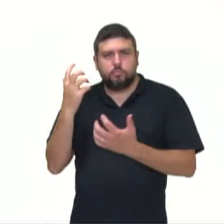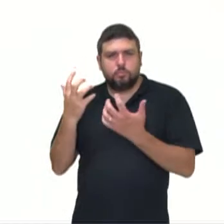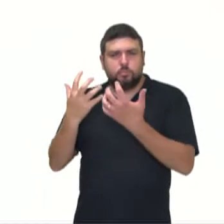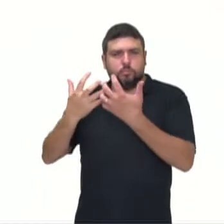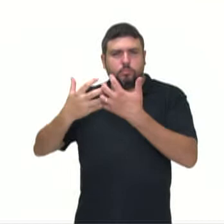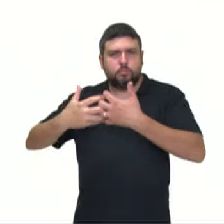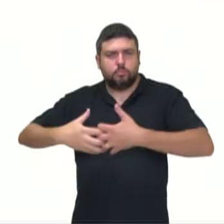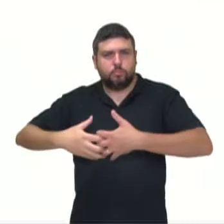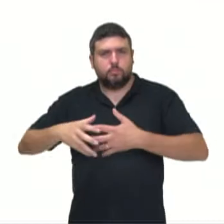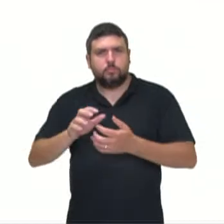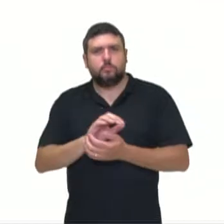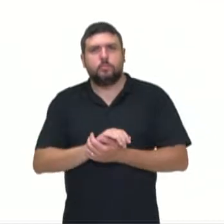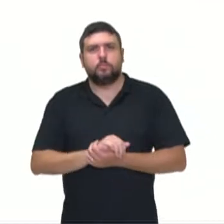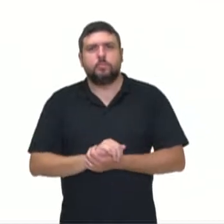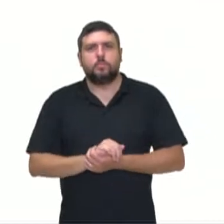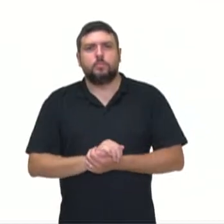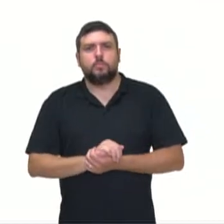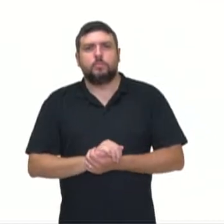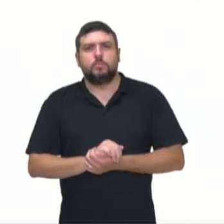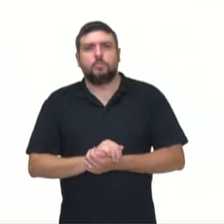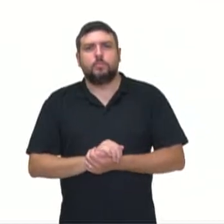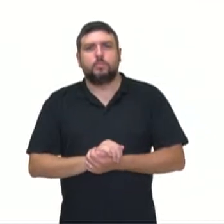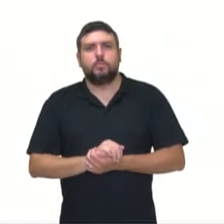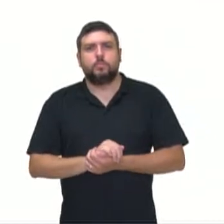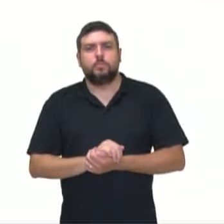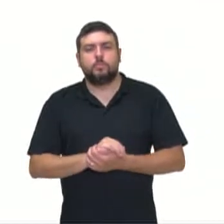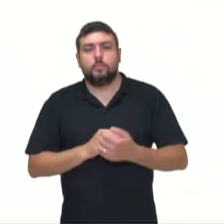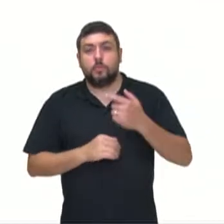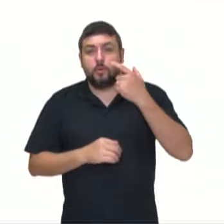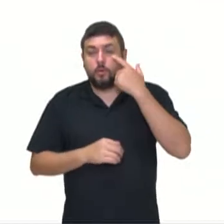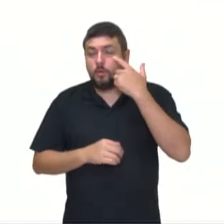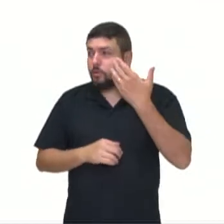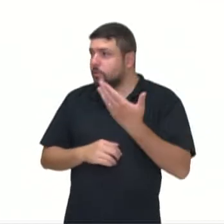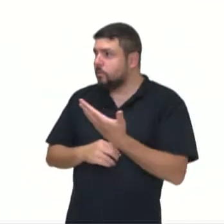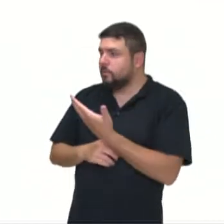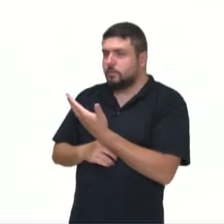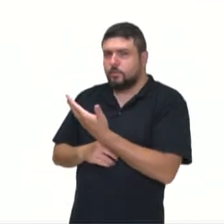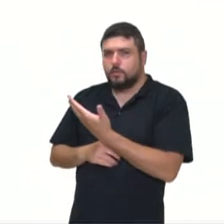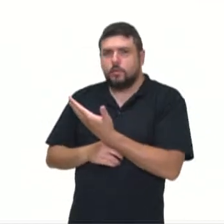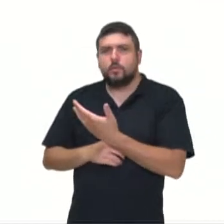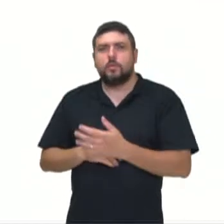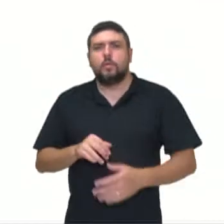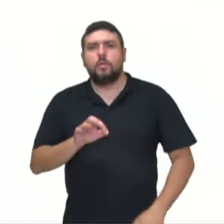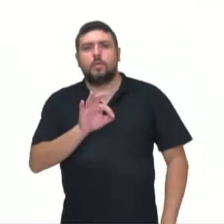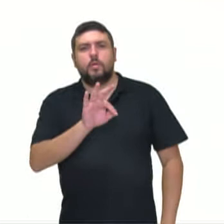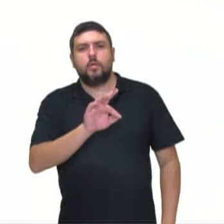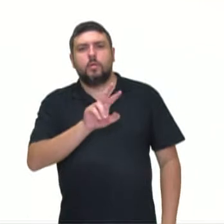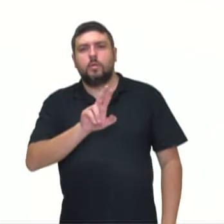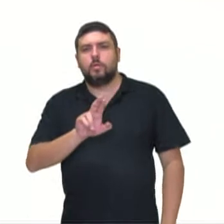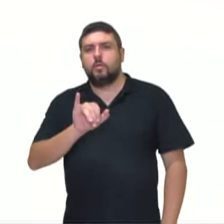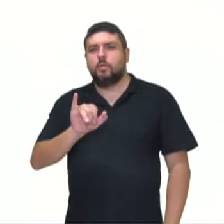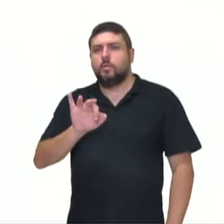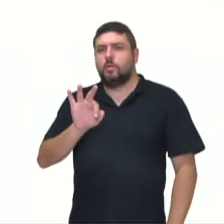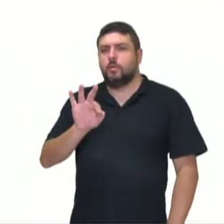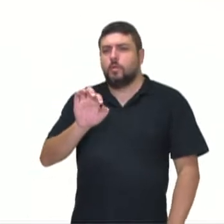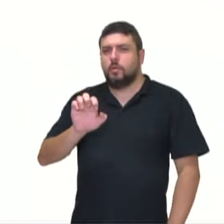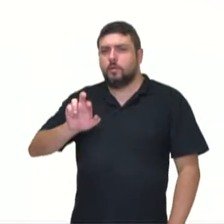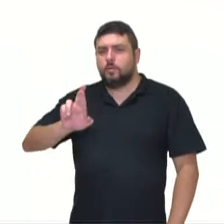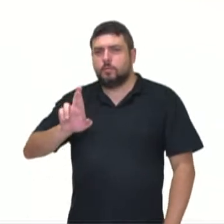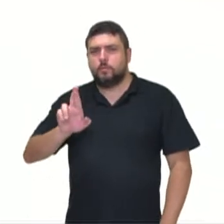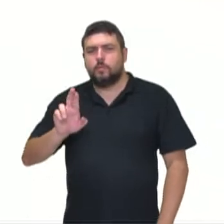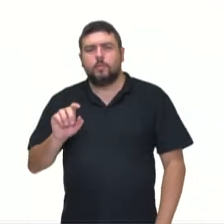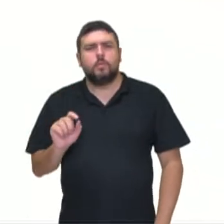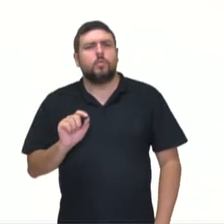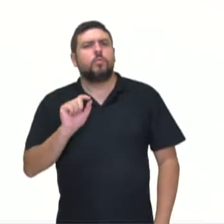Aqui, olha só, o tuiteiro, tuitear, tuite, tuiteo. Miren, que se entende